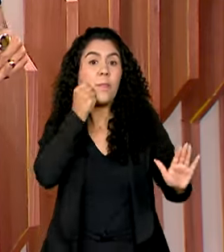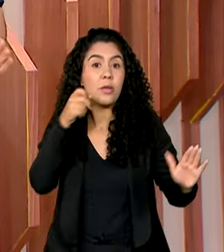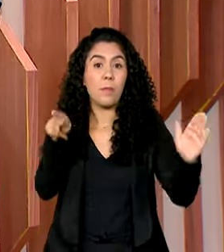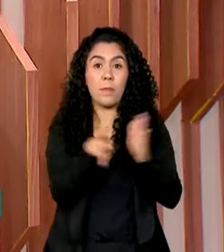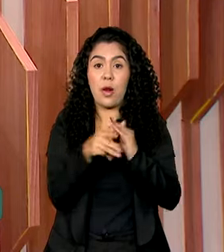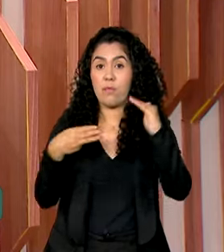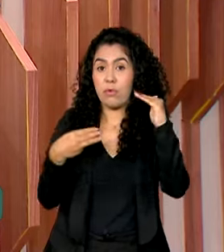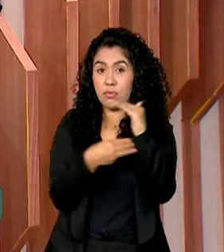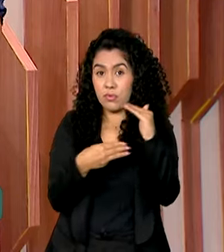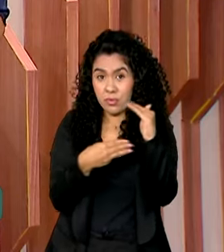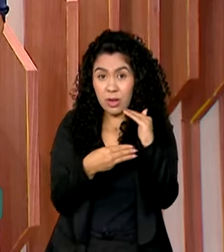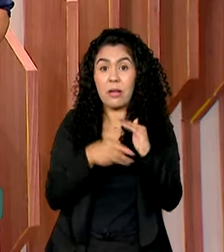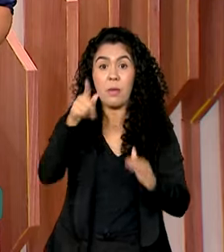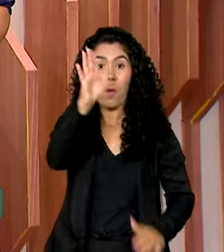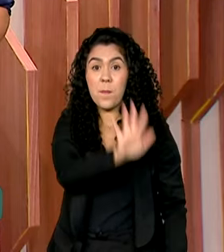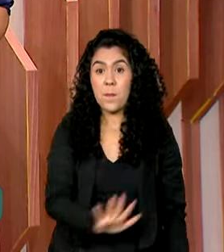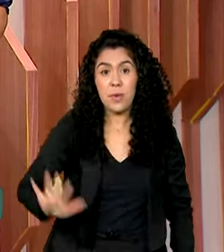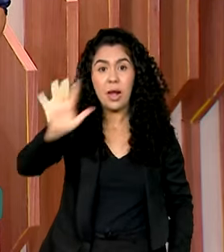Unesco